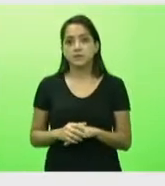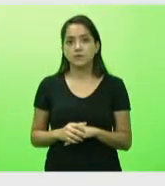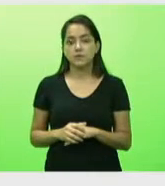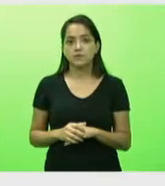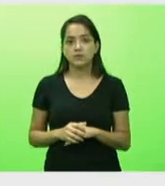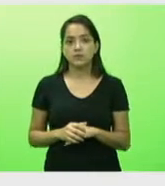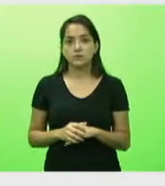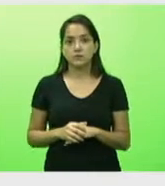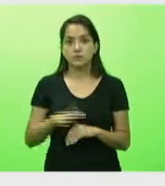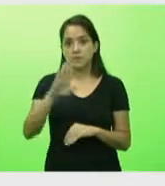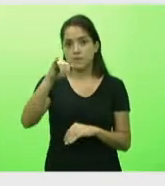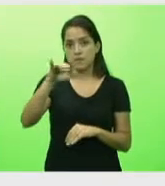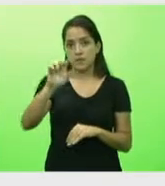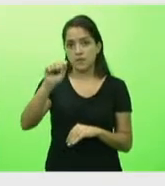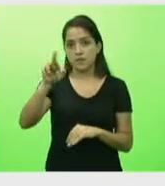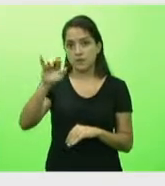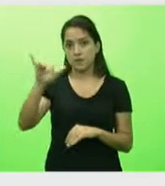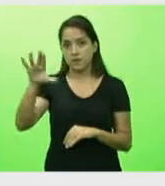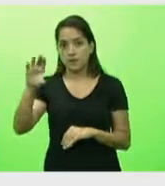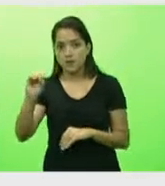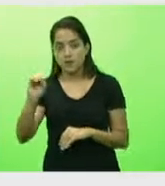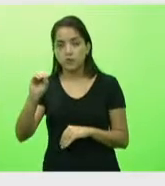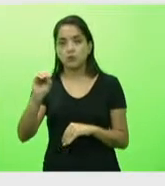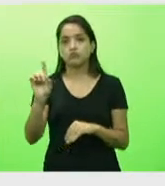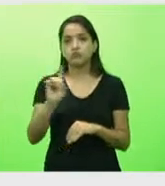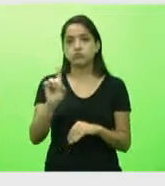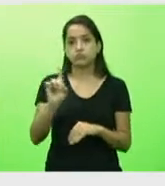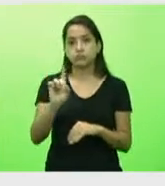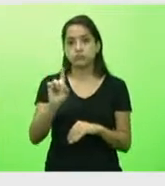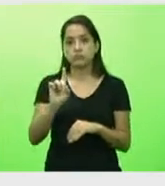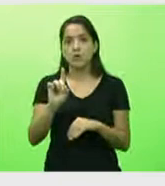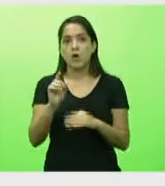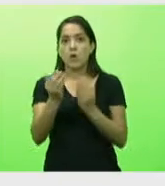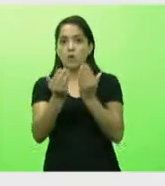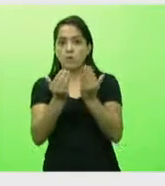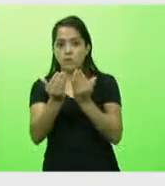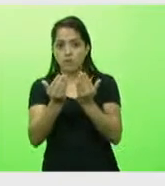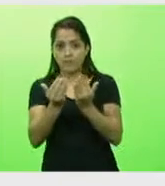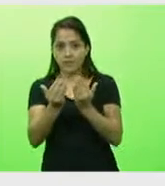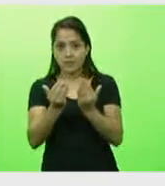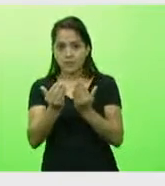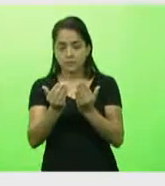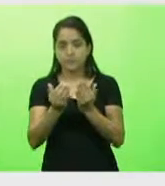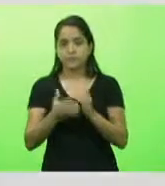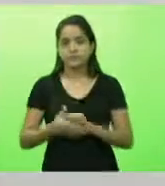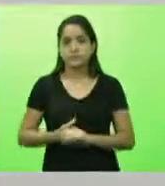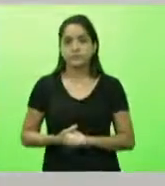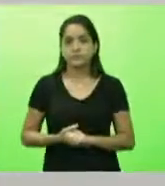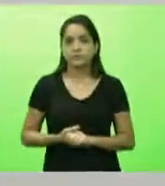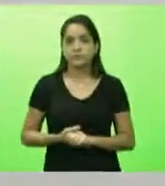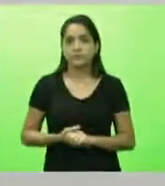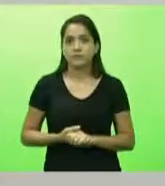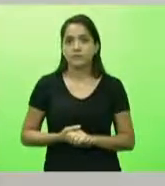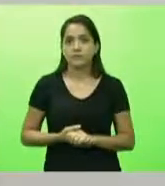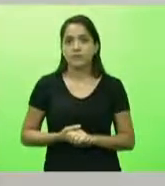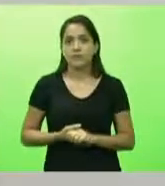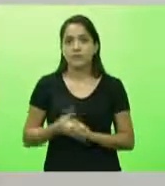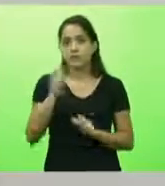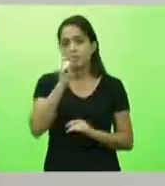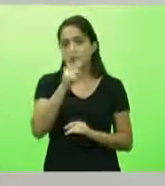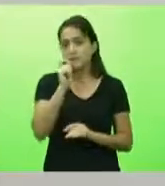neutro e King Kong se identifica como um Fiat Palio 2011. Era para ser uma piada.